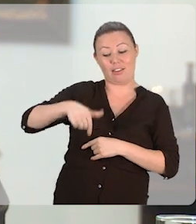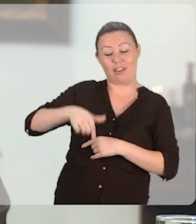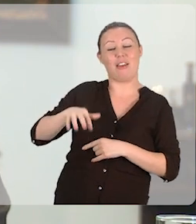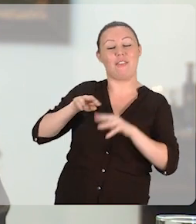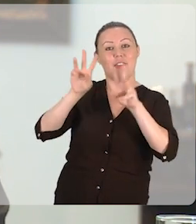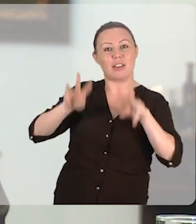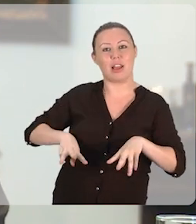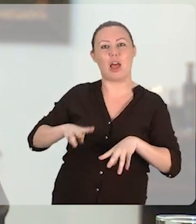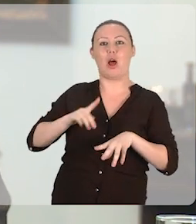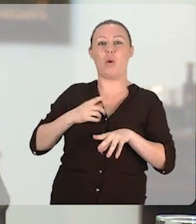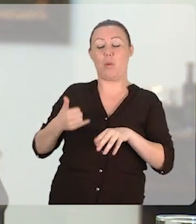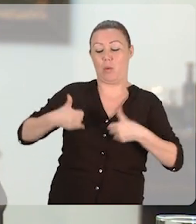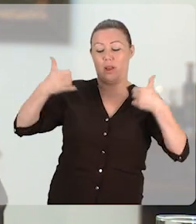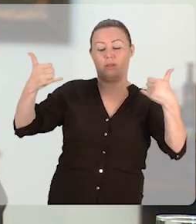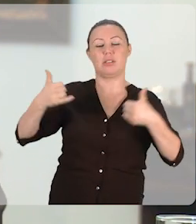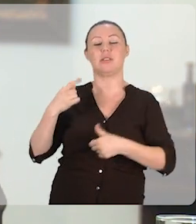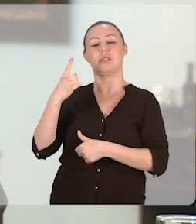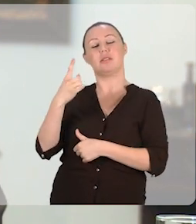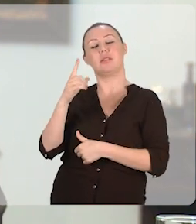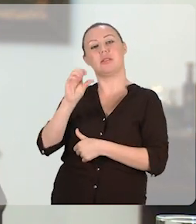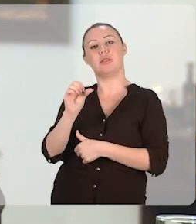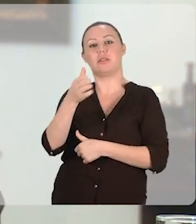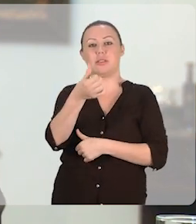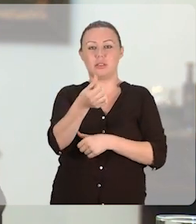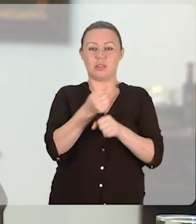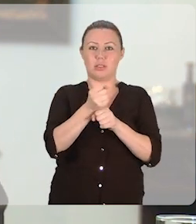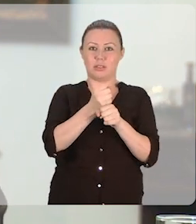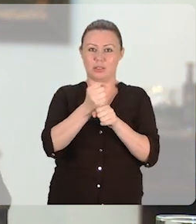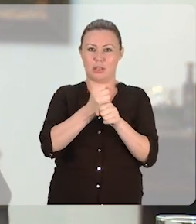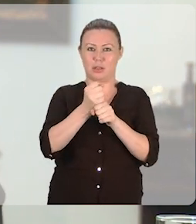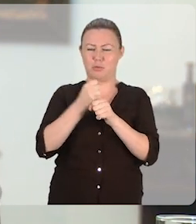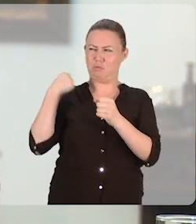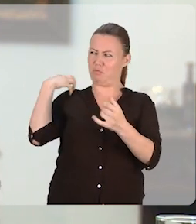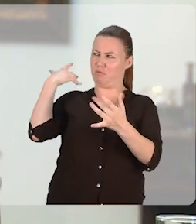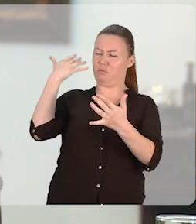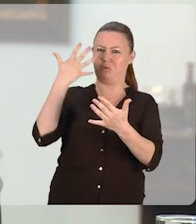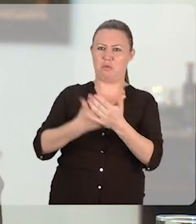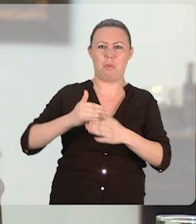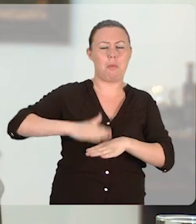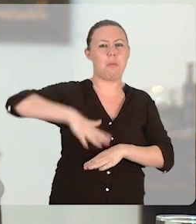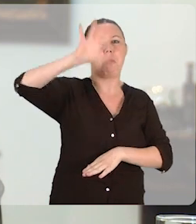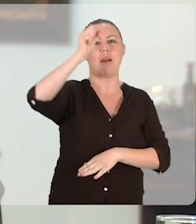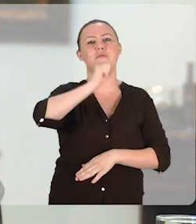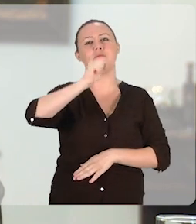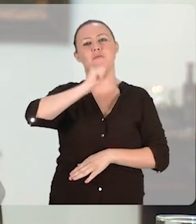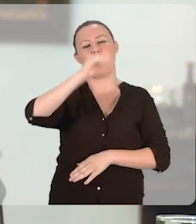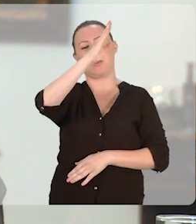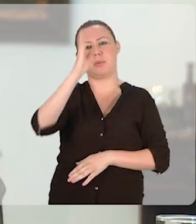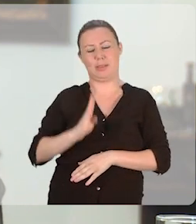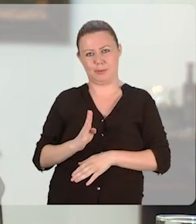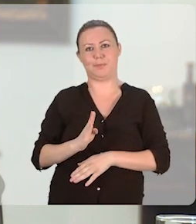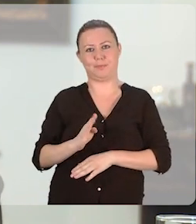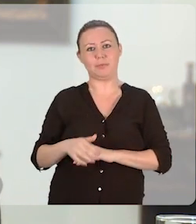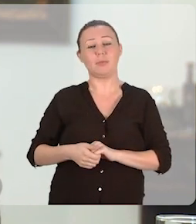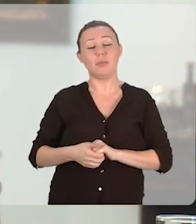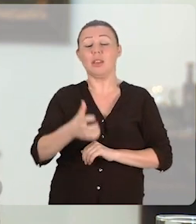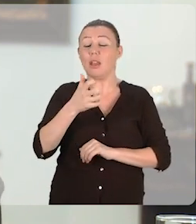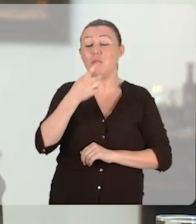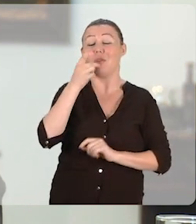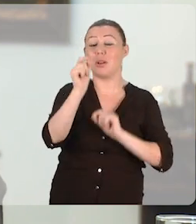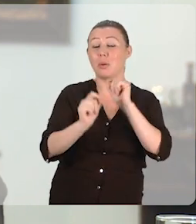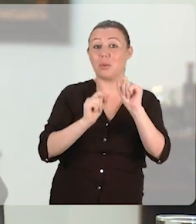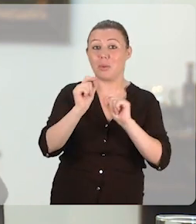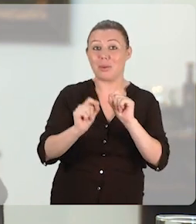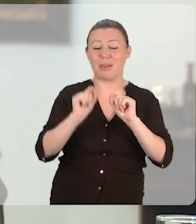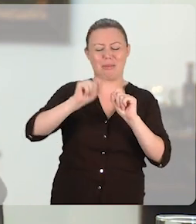acabou de completar 106 anos e que é a universidade mais antiga do Brasil. Quero lhes dizer e lhes assegurar que a nossa instituição